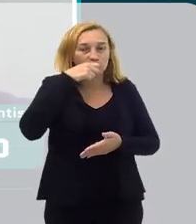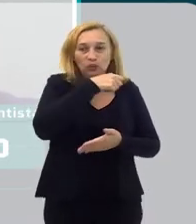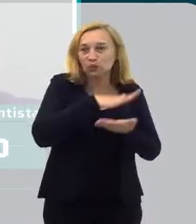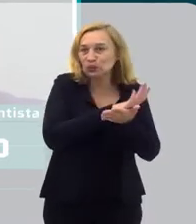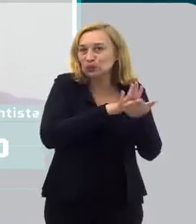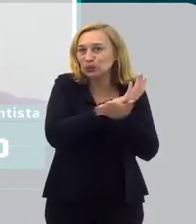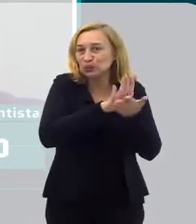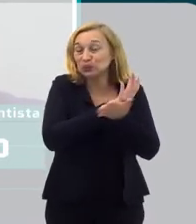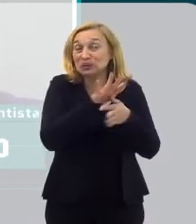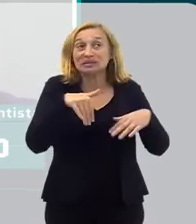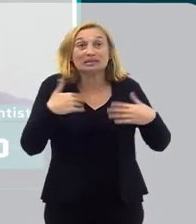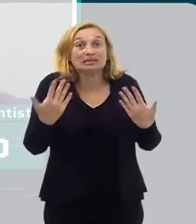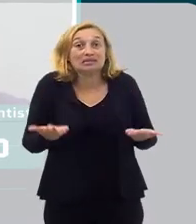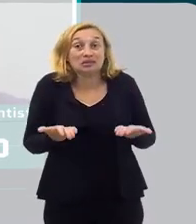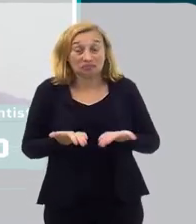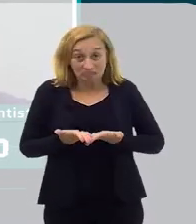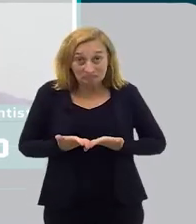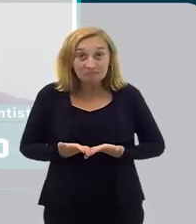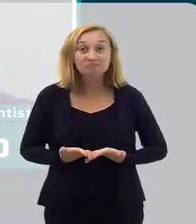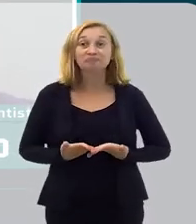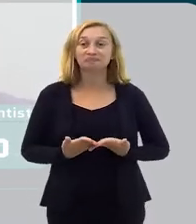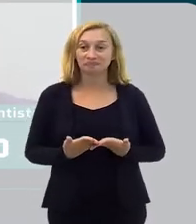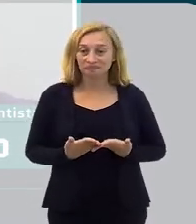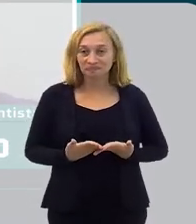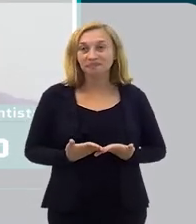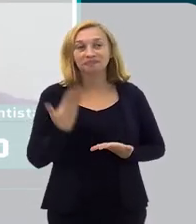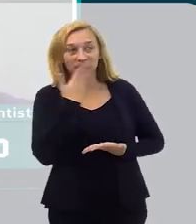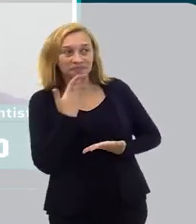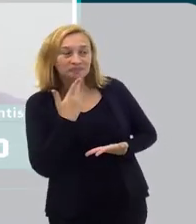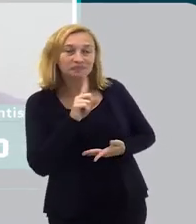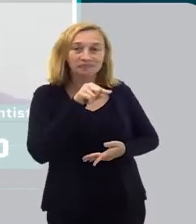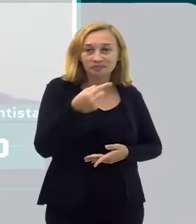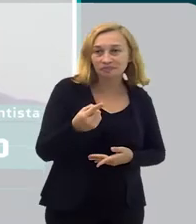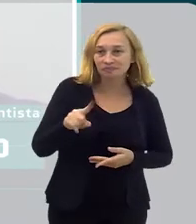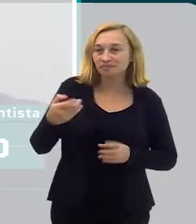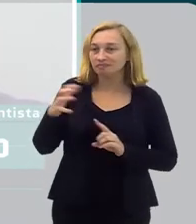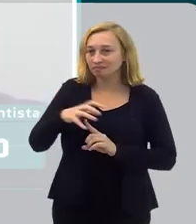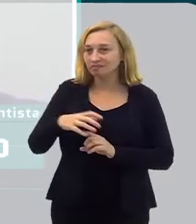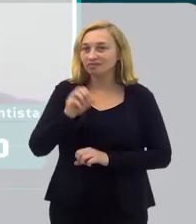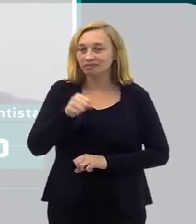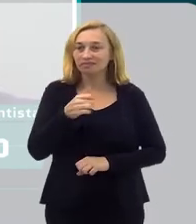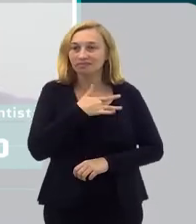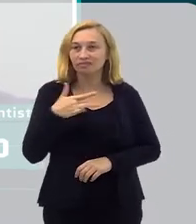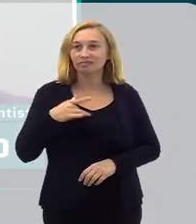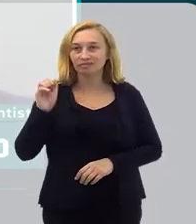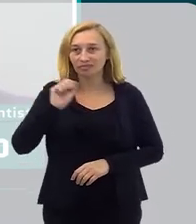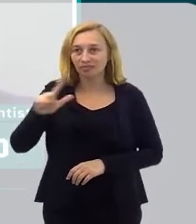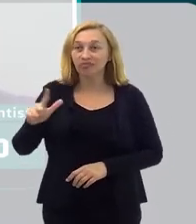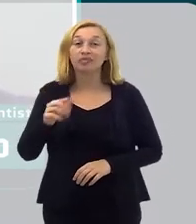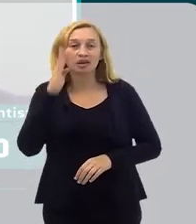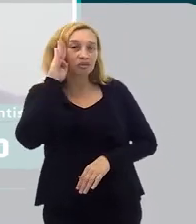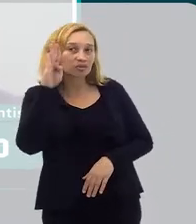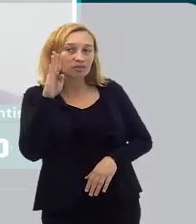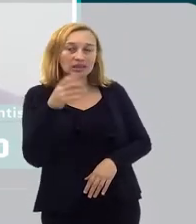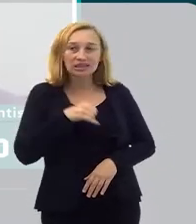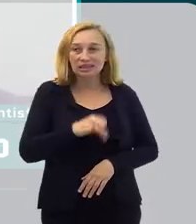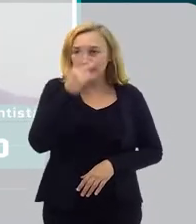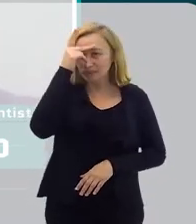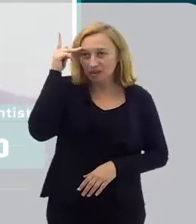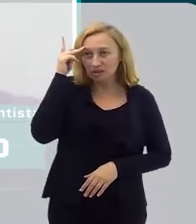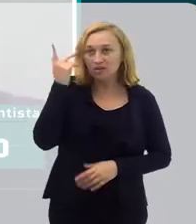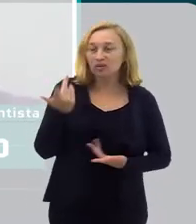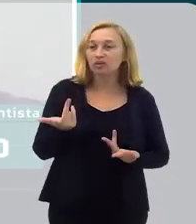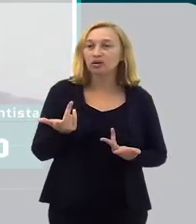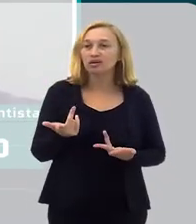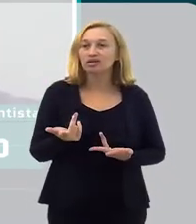os dentes, nem tipo uma comida... Entre quando comem um docinho e outro, e isso vai influenciar, com certeza, na saúde. É, principalmente se a pessoa, aquela